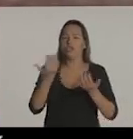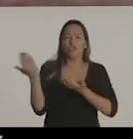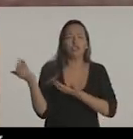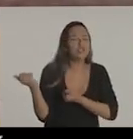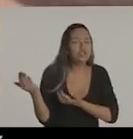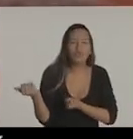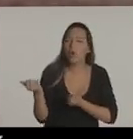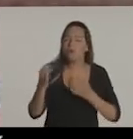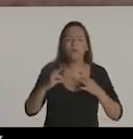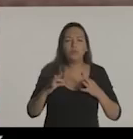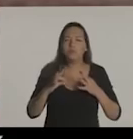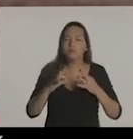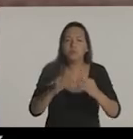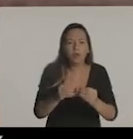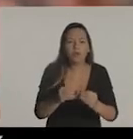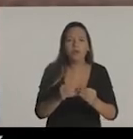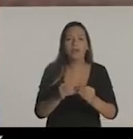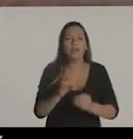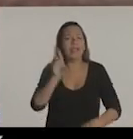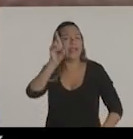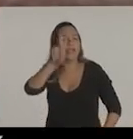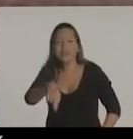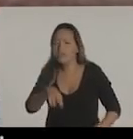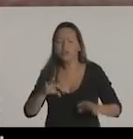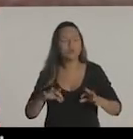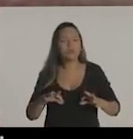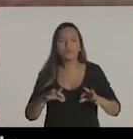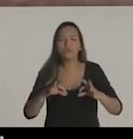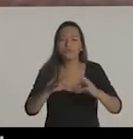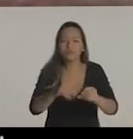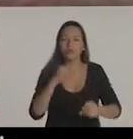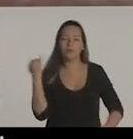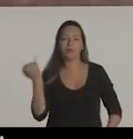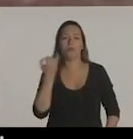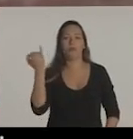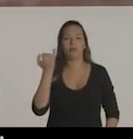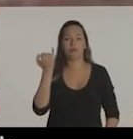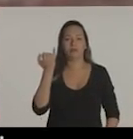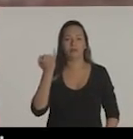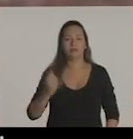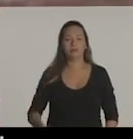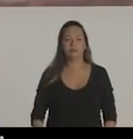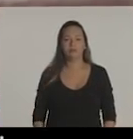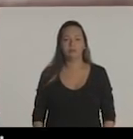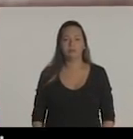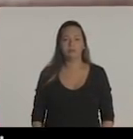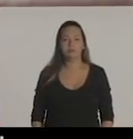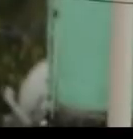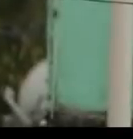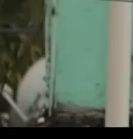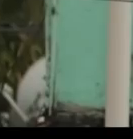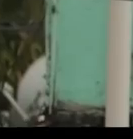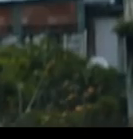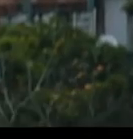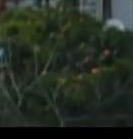jovens, de todas as raças, de todos os credos, Essa questão também da diversidade, que é tão importante para a cidade.